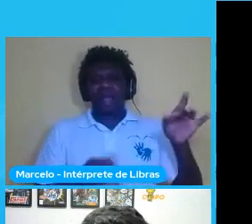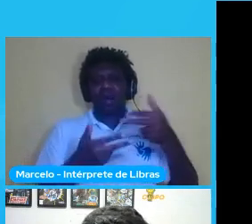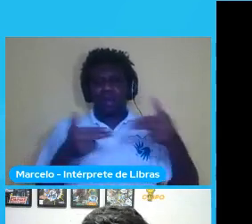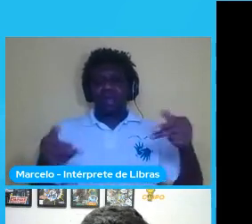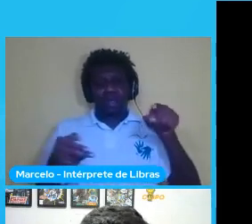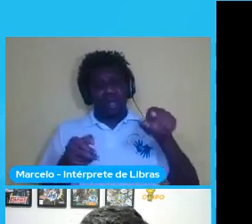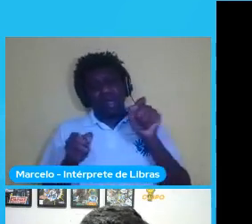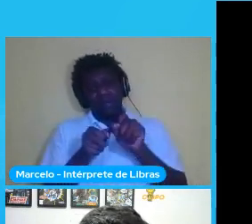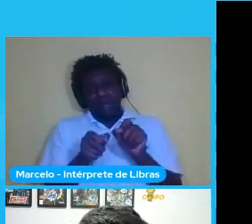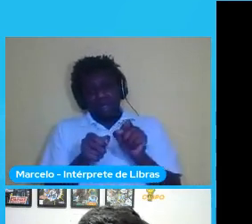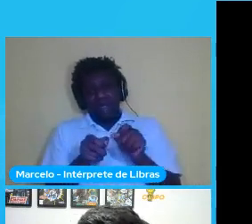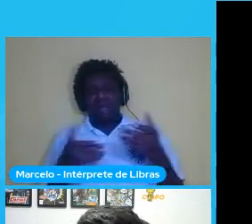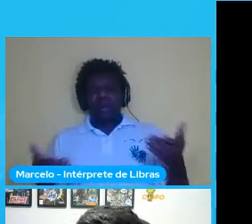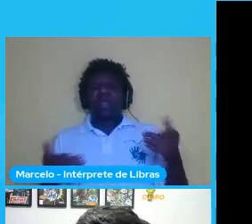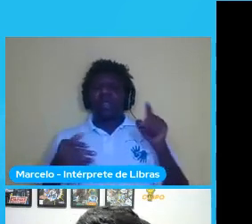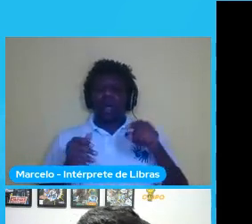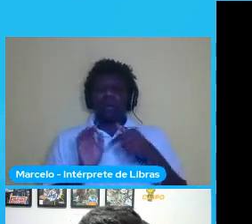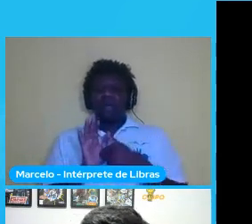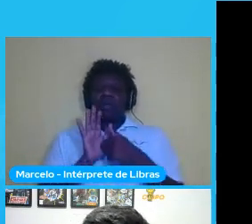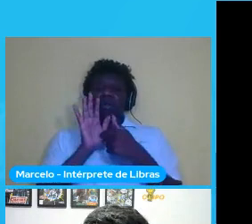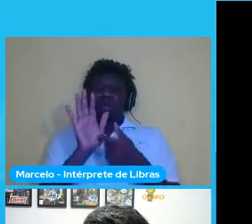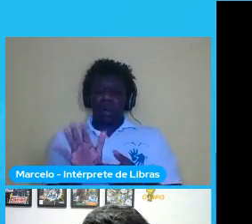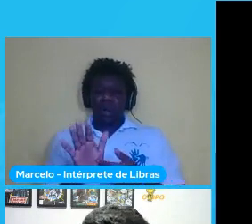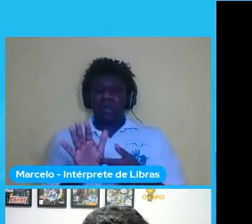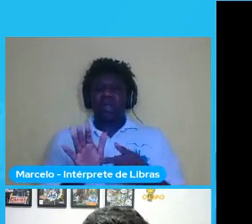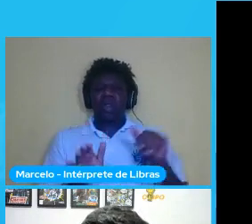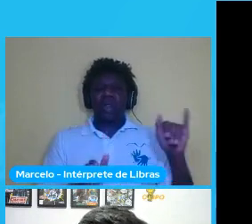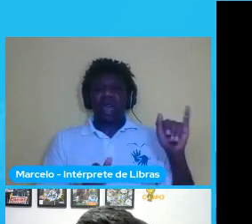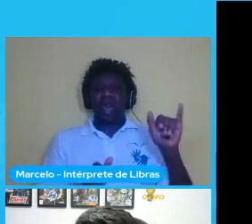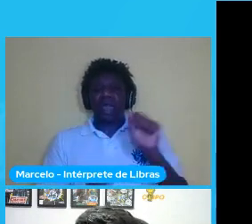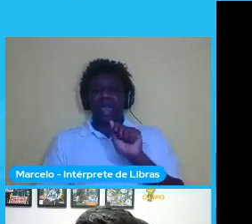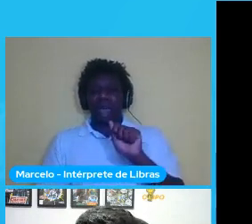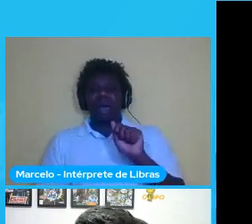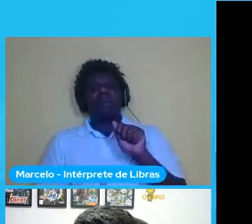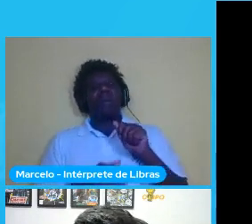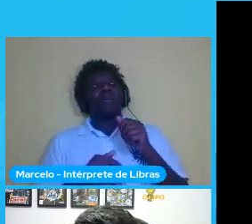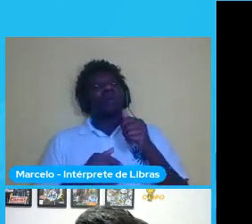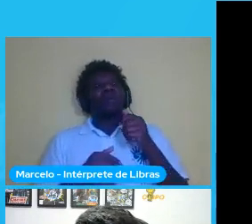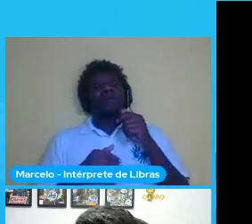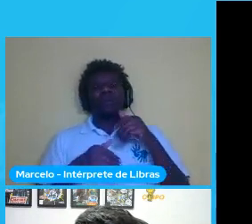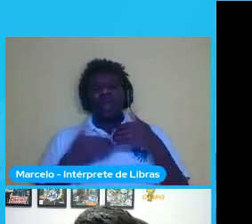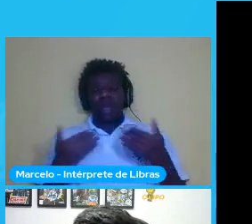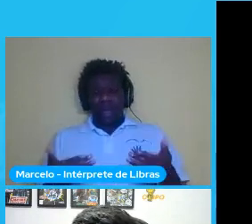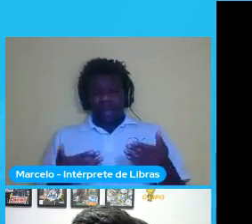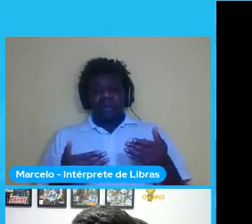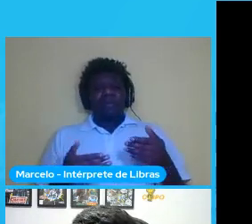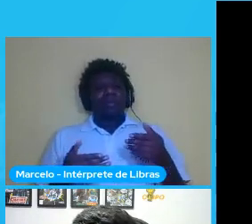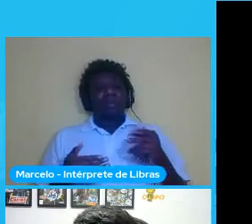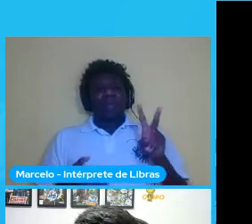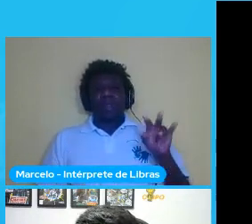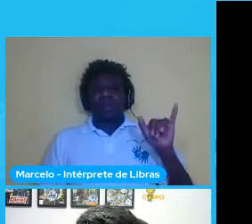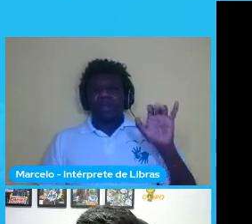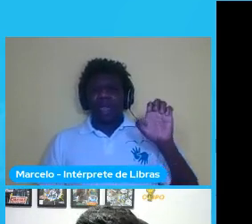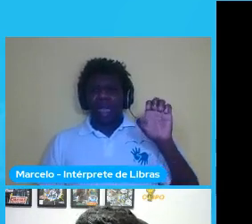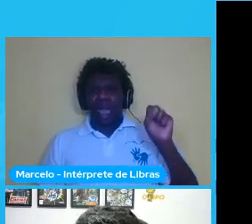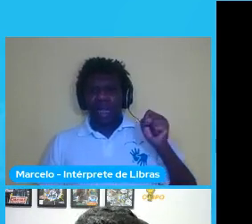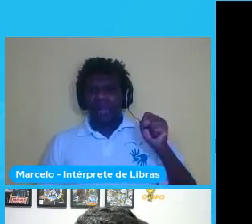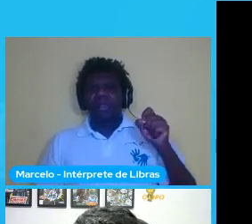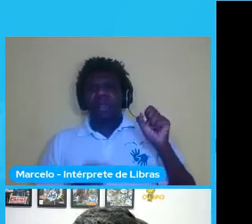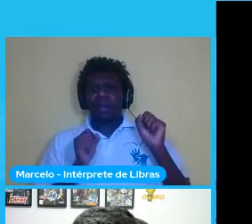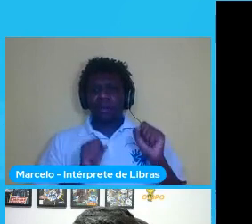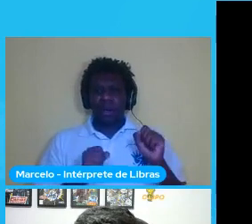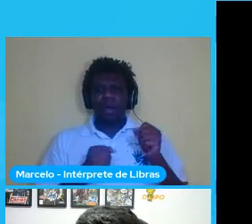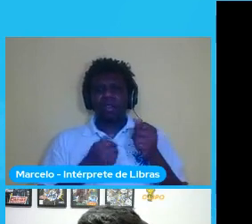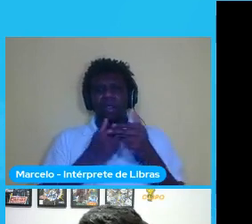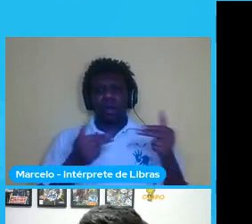eles trazem isso isso pode acontecer na IA esse viés ele pode vir tanto de maneira imperceptível